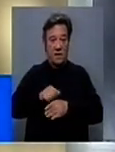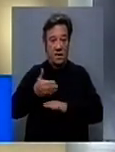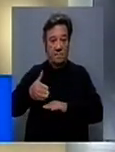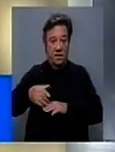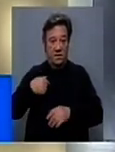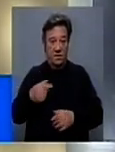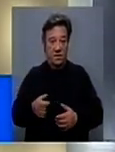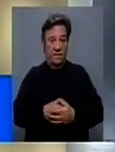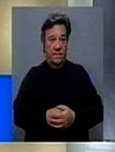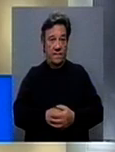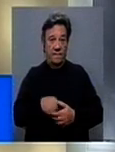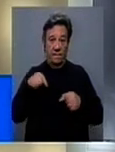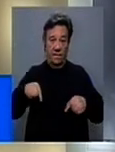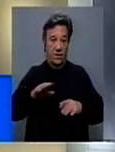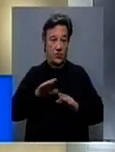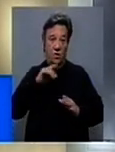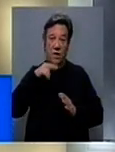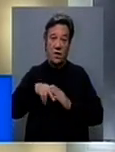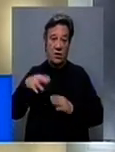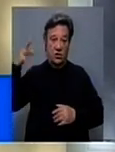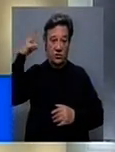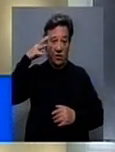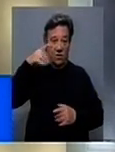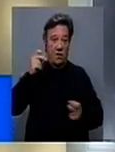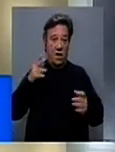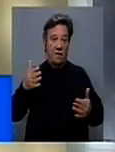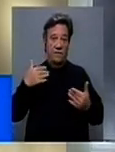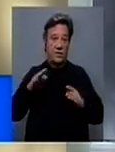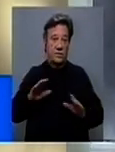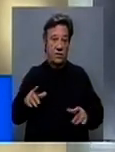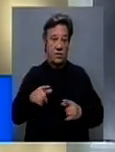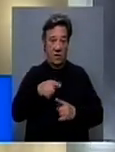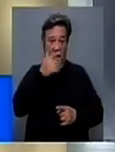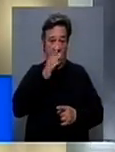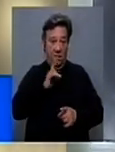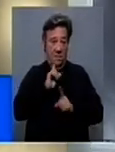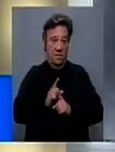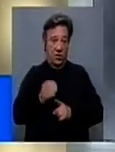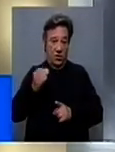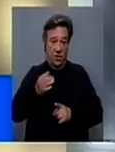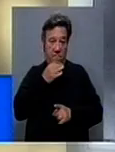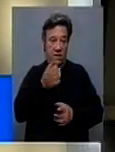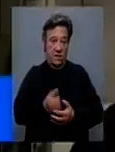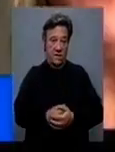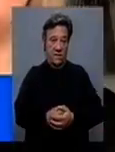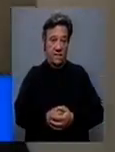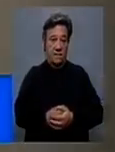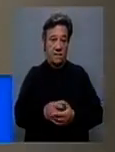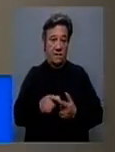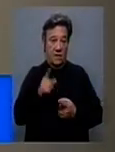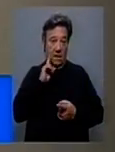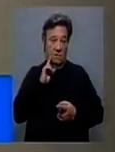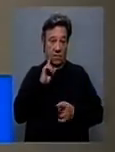parte. Aqui só podem entrar o sol e o ar fresco. Um hábito que eu mantenho todas as manhãs. É